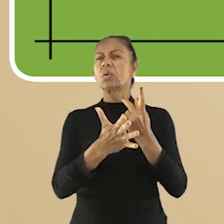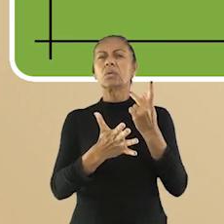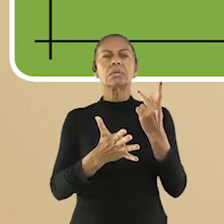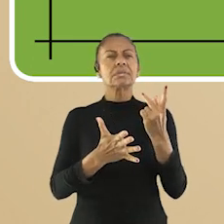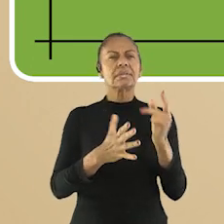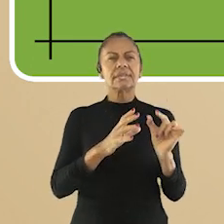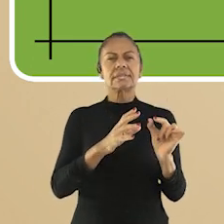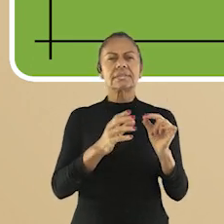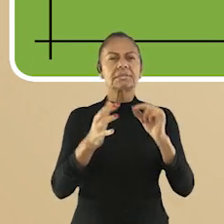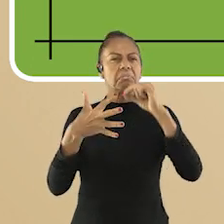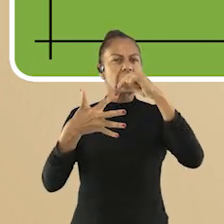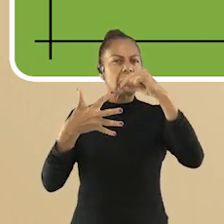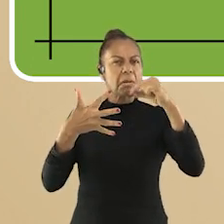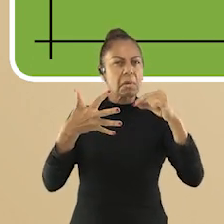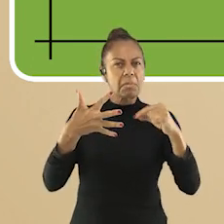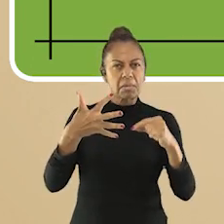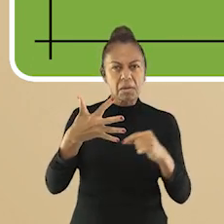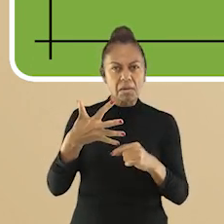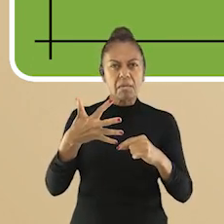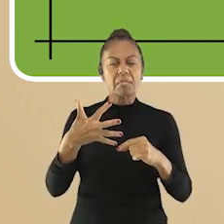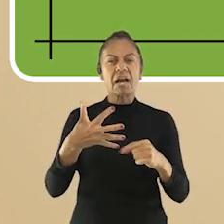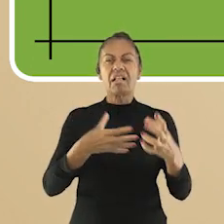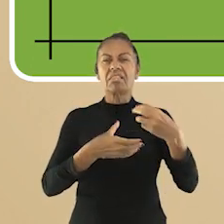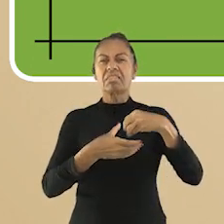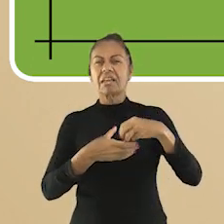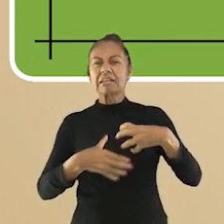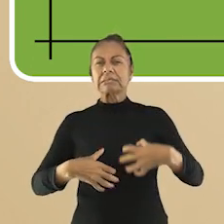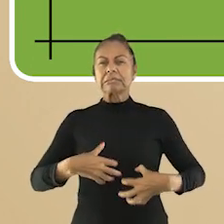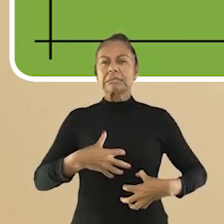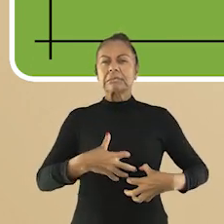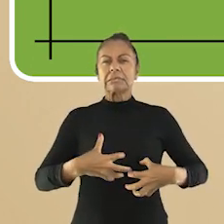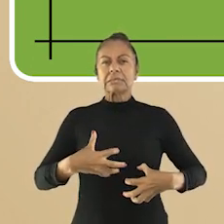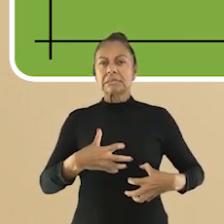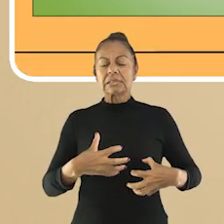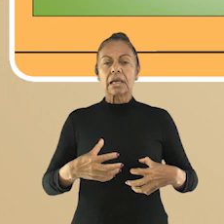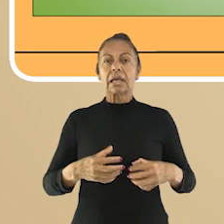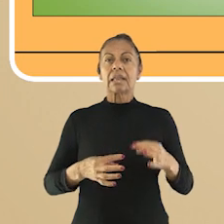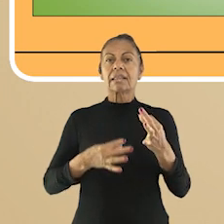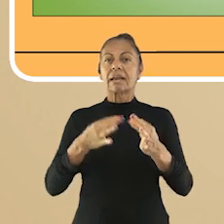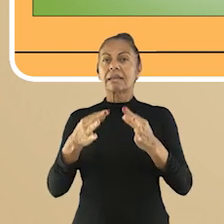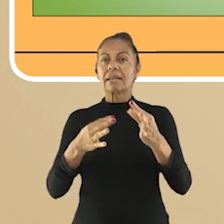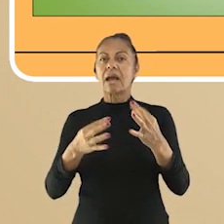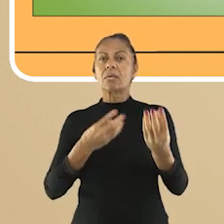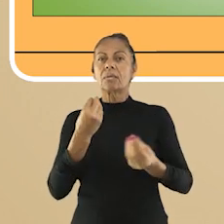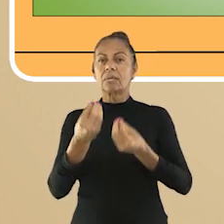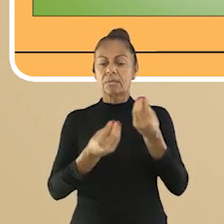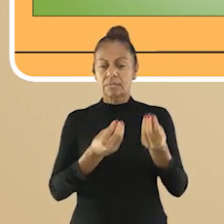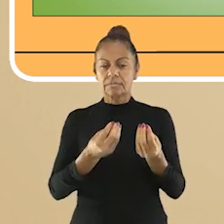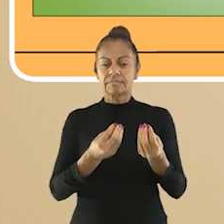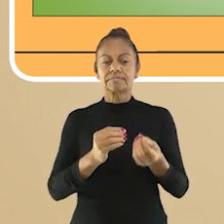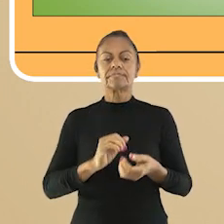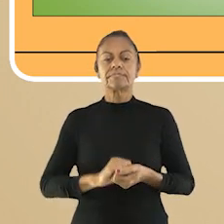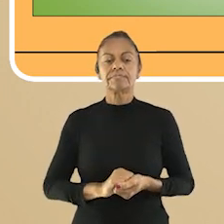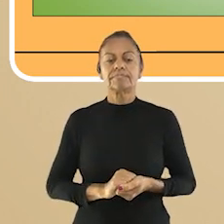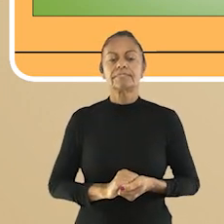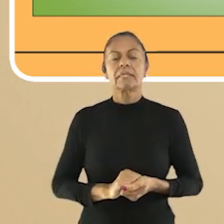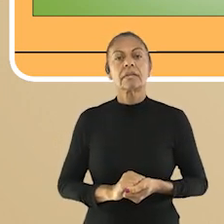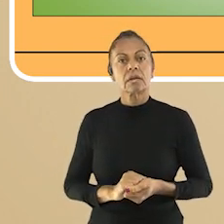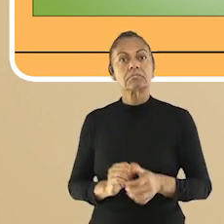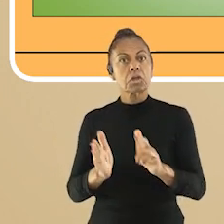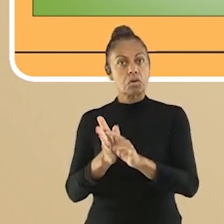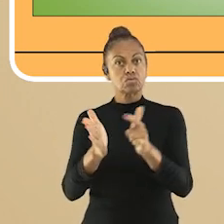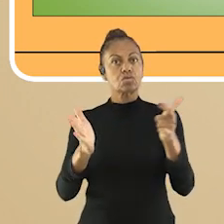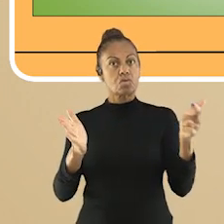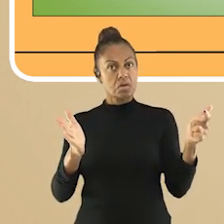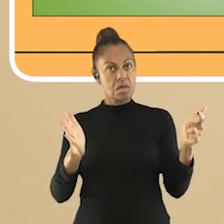as causam, seus sintomas e tratamentos. Agora, vamos começar. E como vamos falar de alergias e intolerâncias